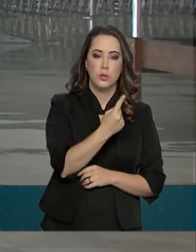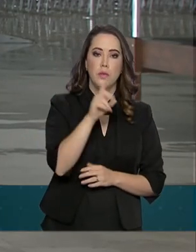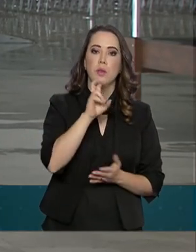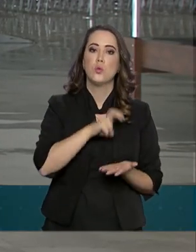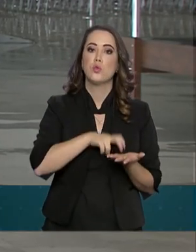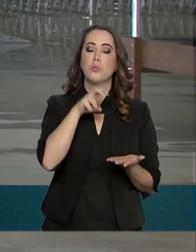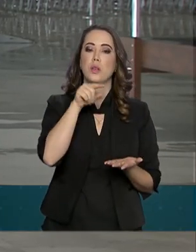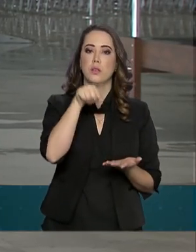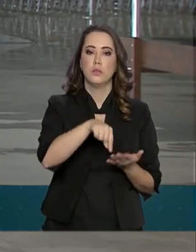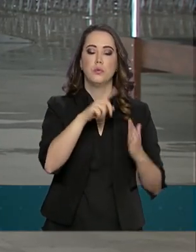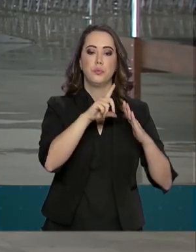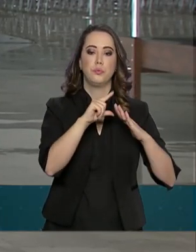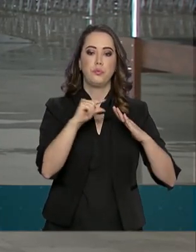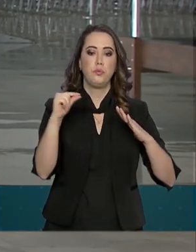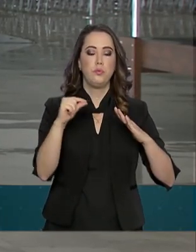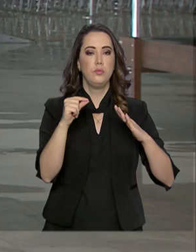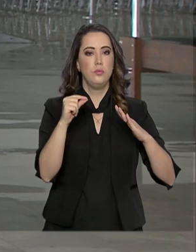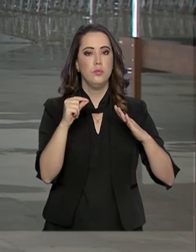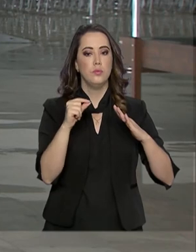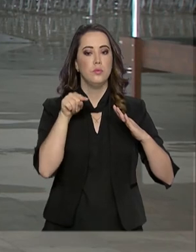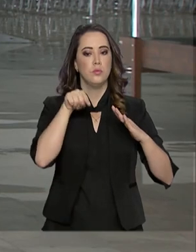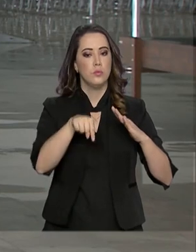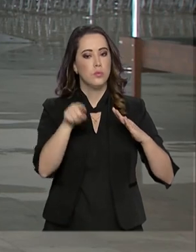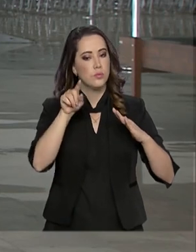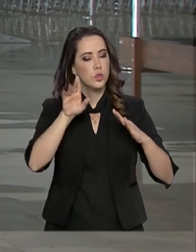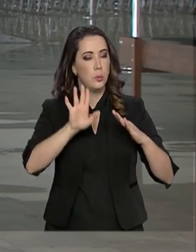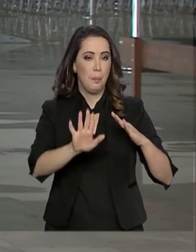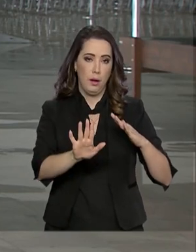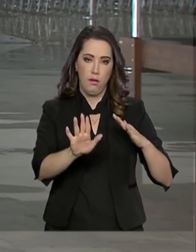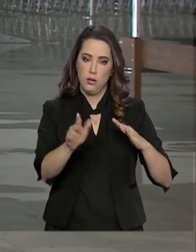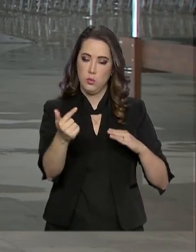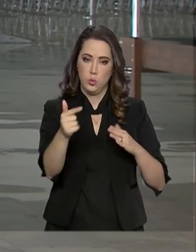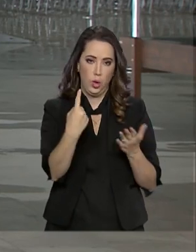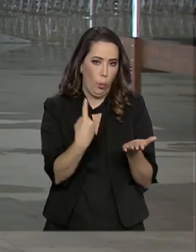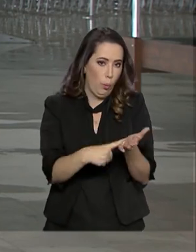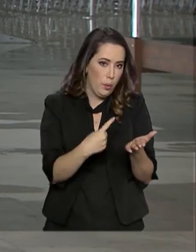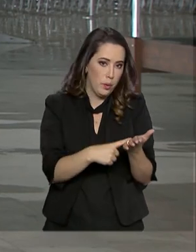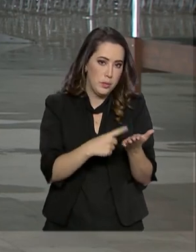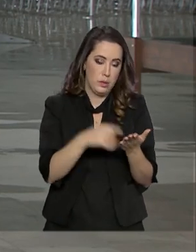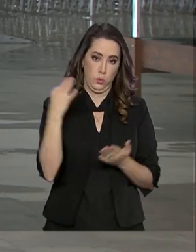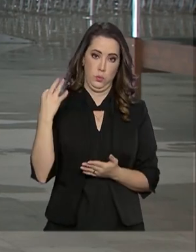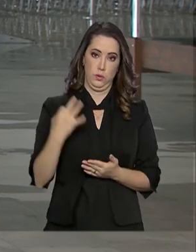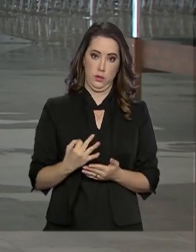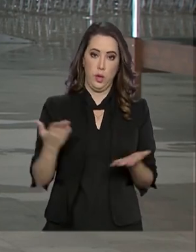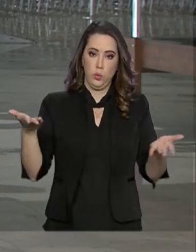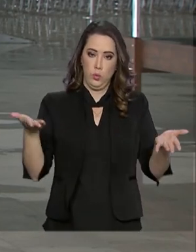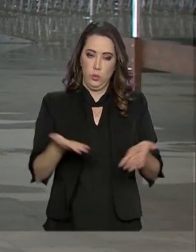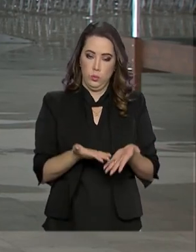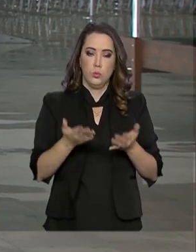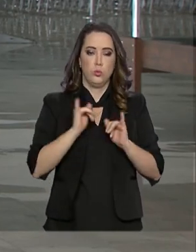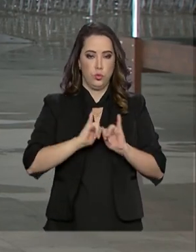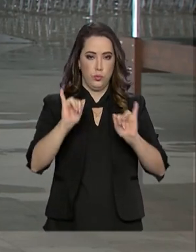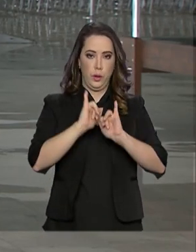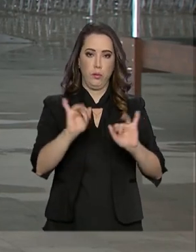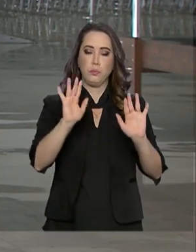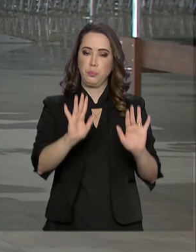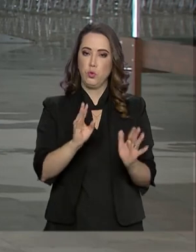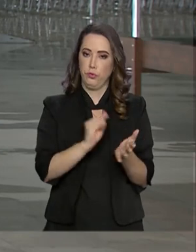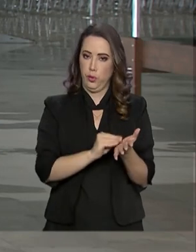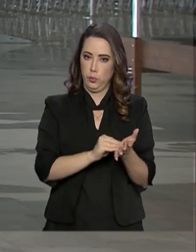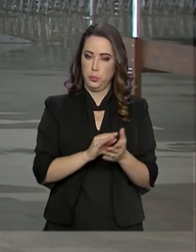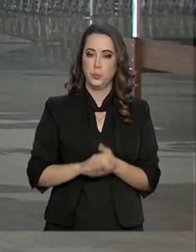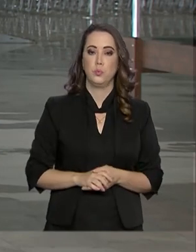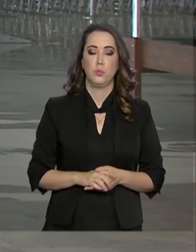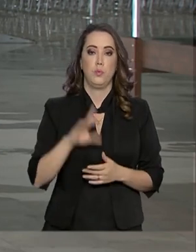cedo aqui para o Palácio do Planalto, mas ainda não foi divulgada uma agenda oficial de compromissos. Ele